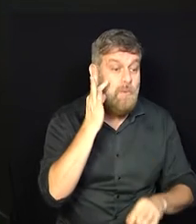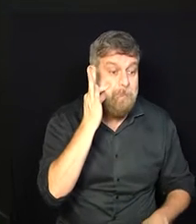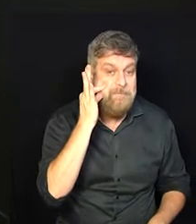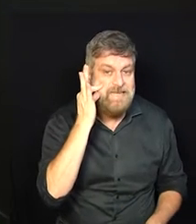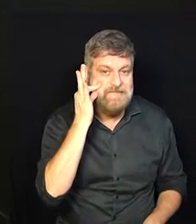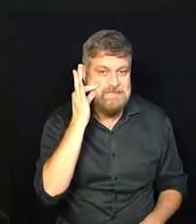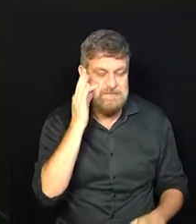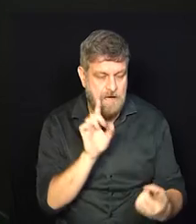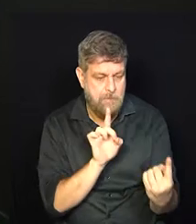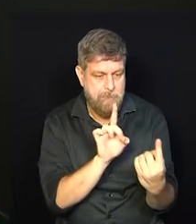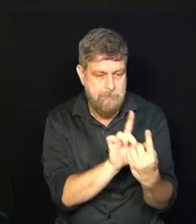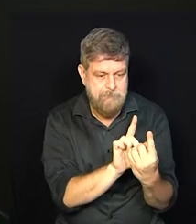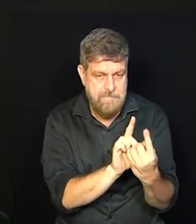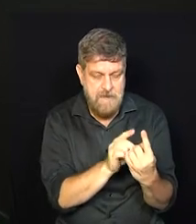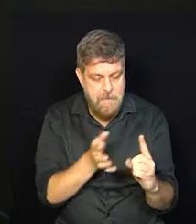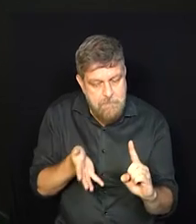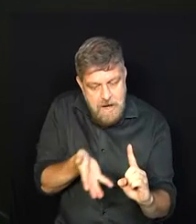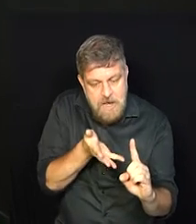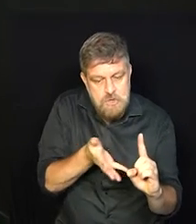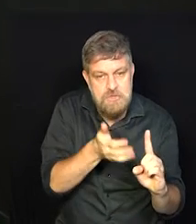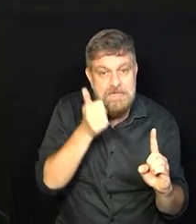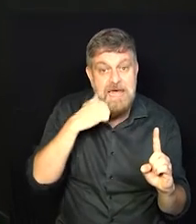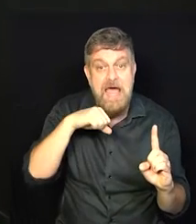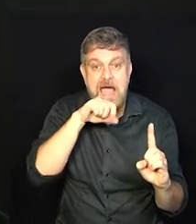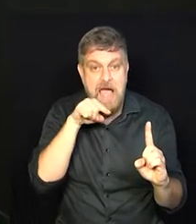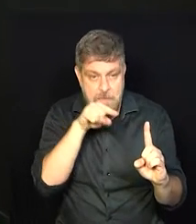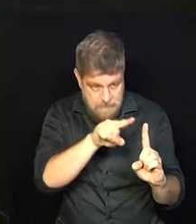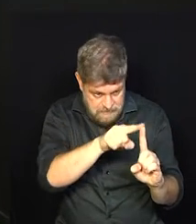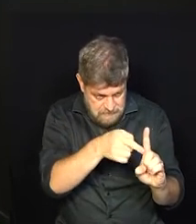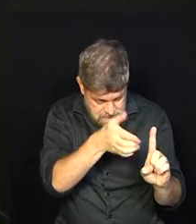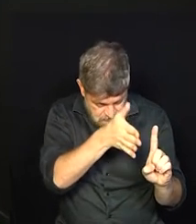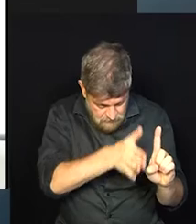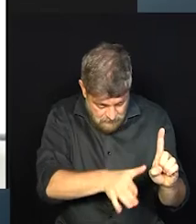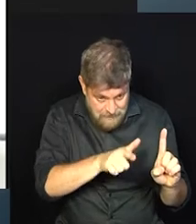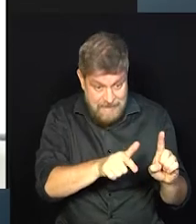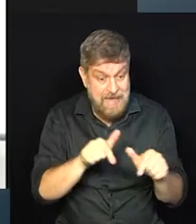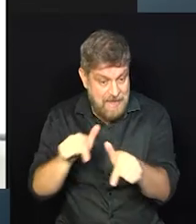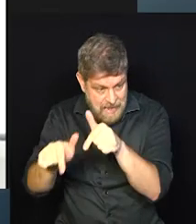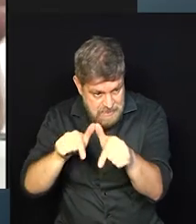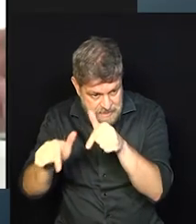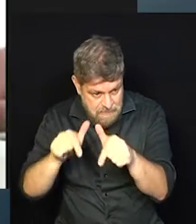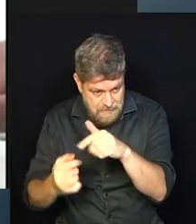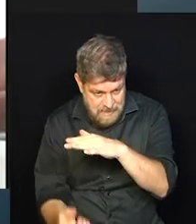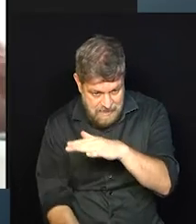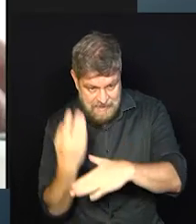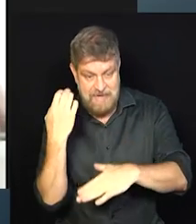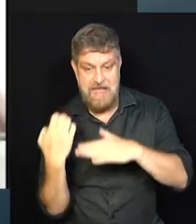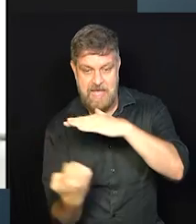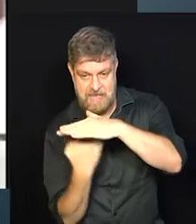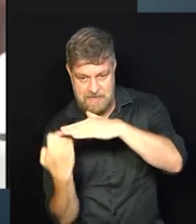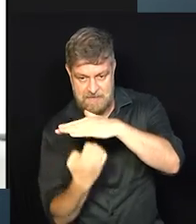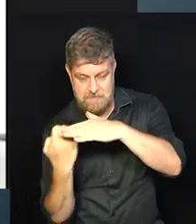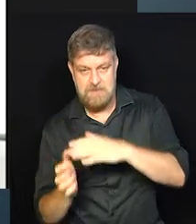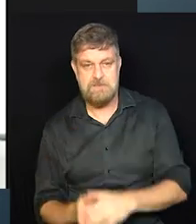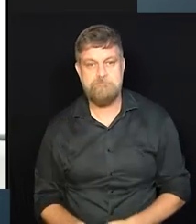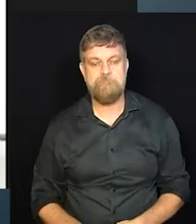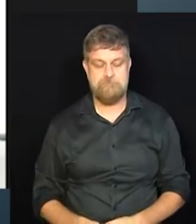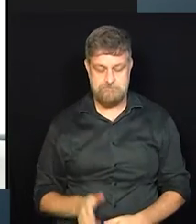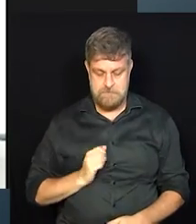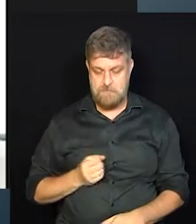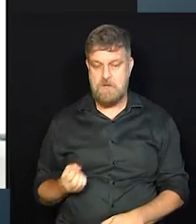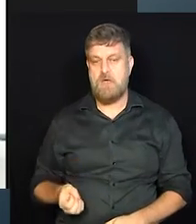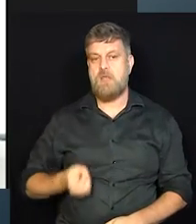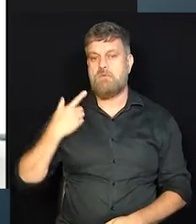para ajudar mães que querem empreender após a maternidade. De lá para cá, de fato, muita coisa aconteceu. A gente